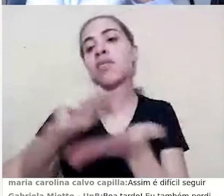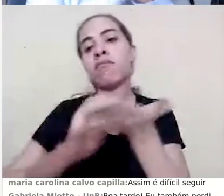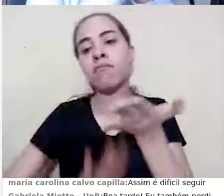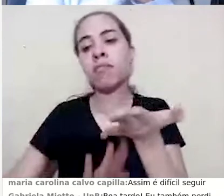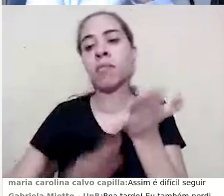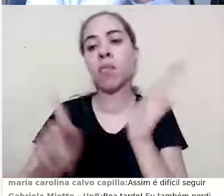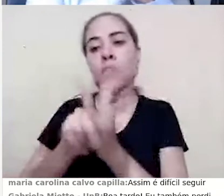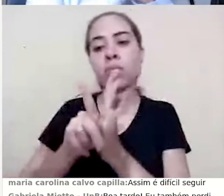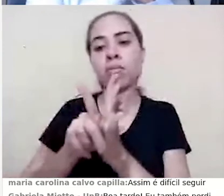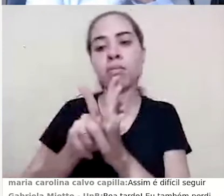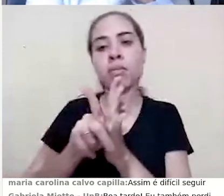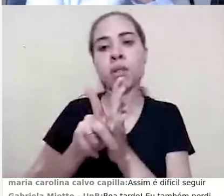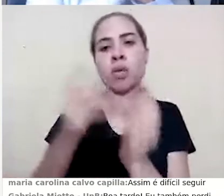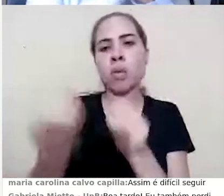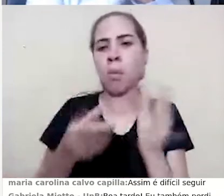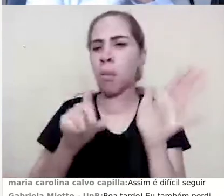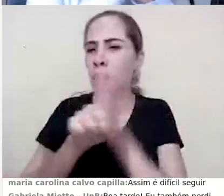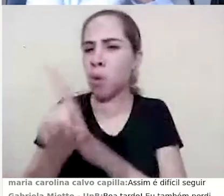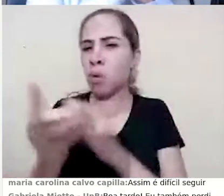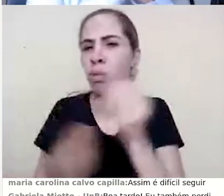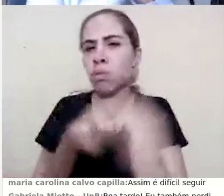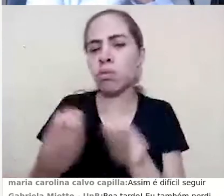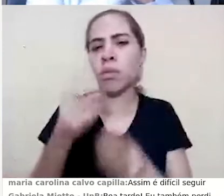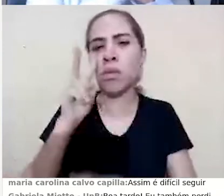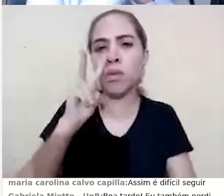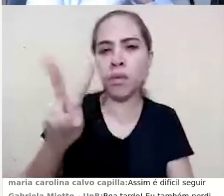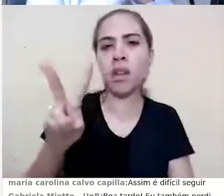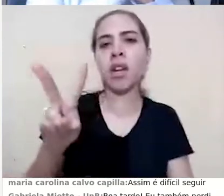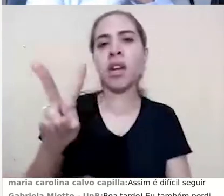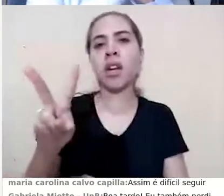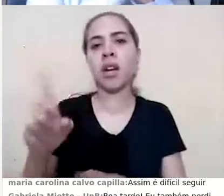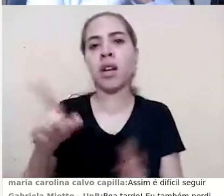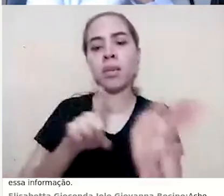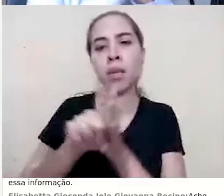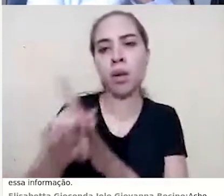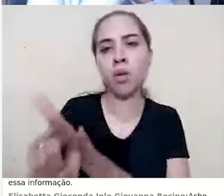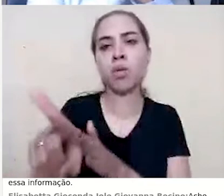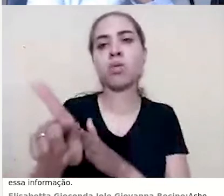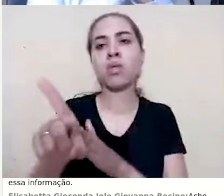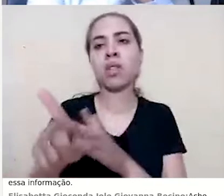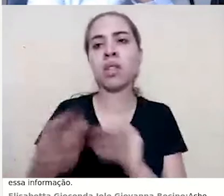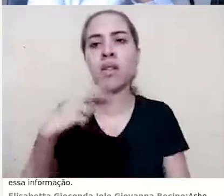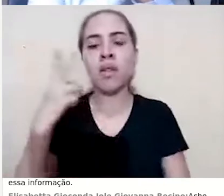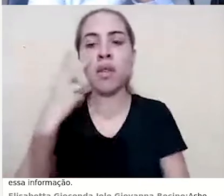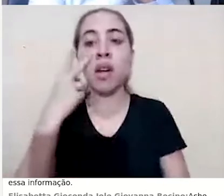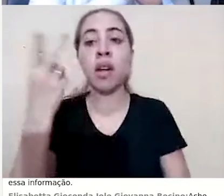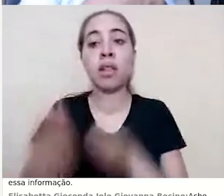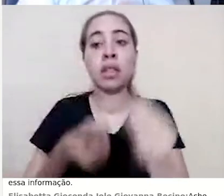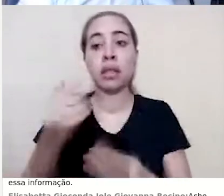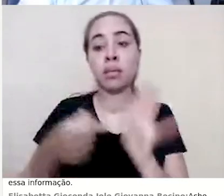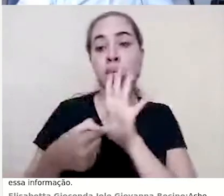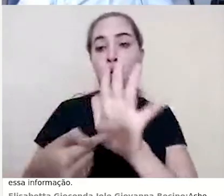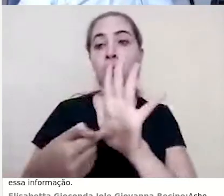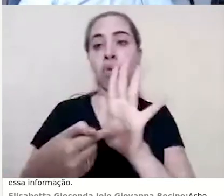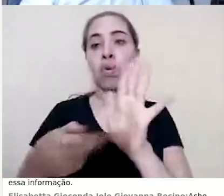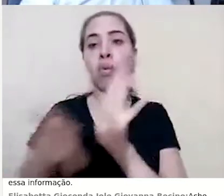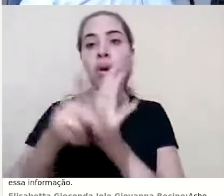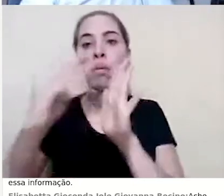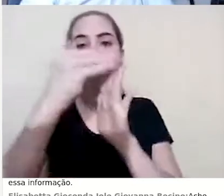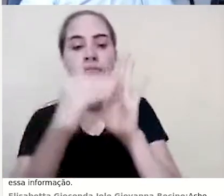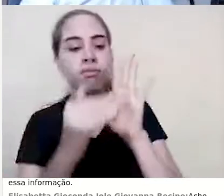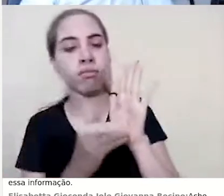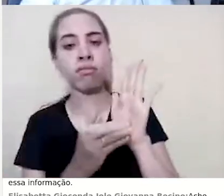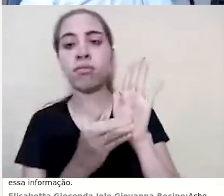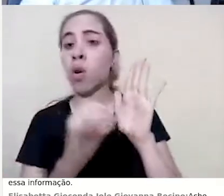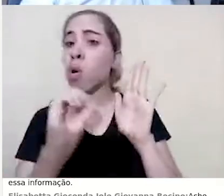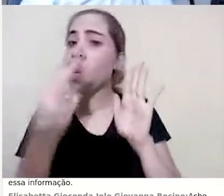E ela pergunta se tem jeito de ver essas informações também, transformar em PDF, essas que você mostrou no Excel. Ou se a